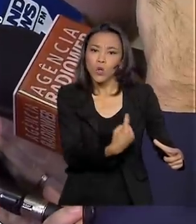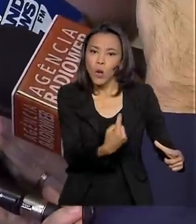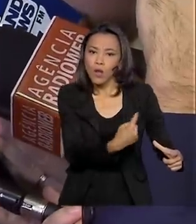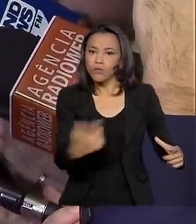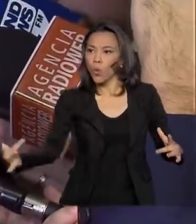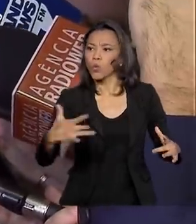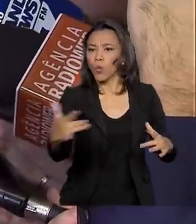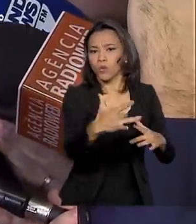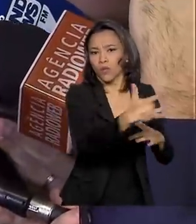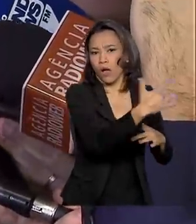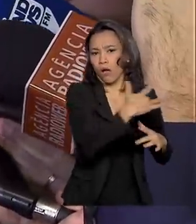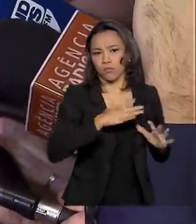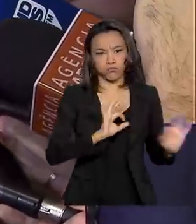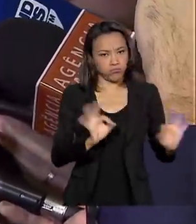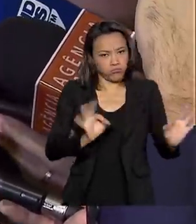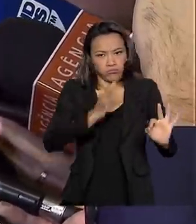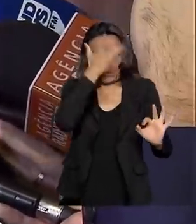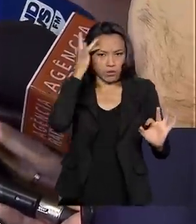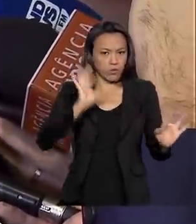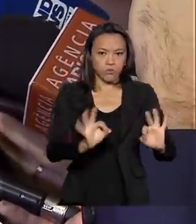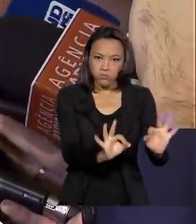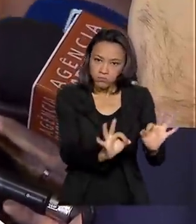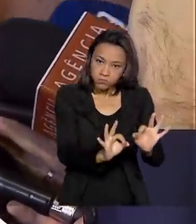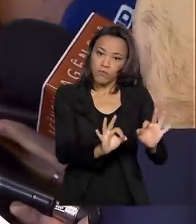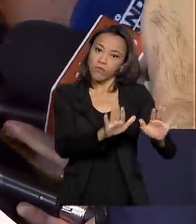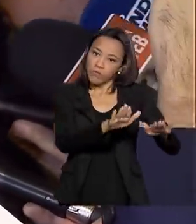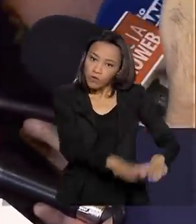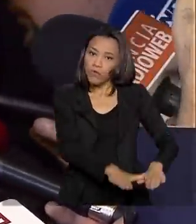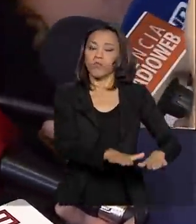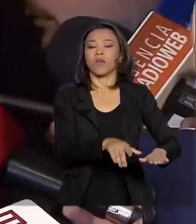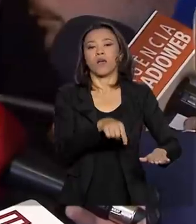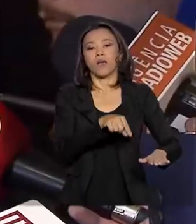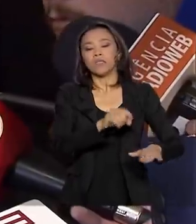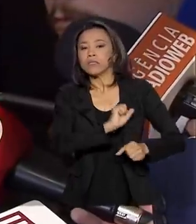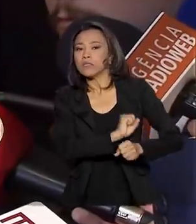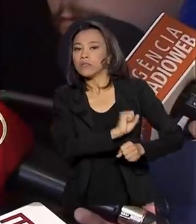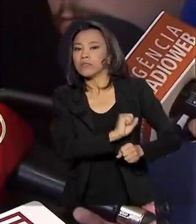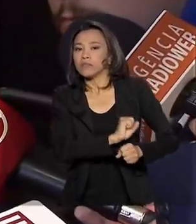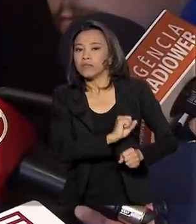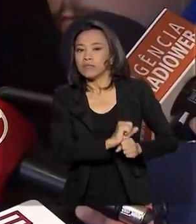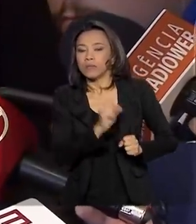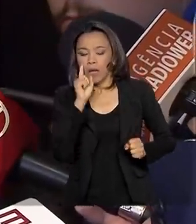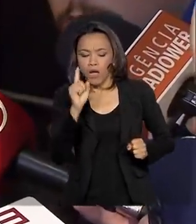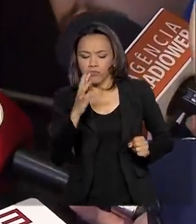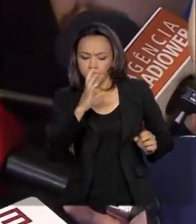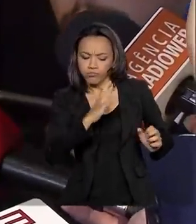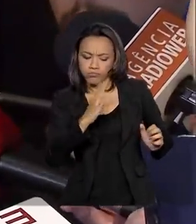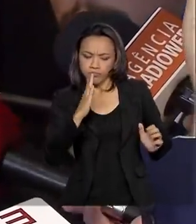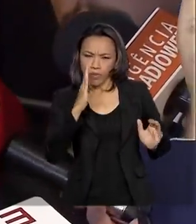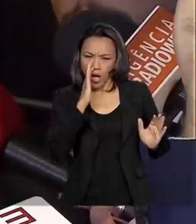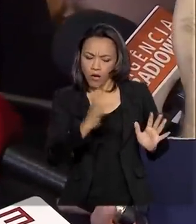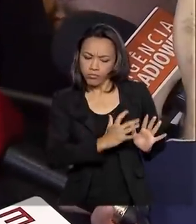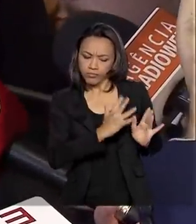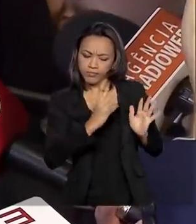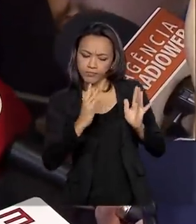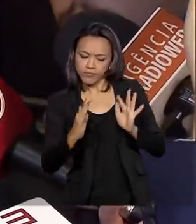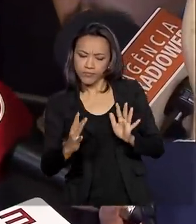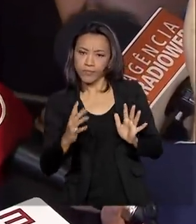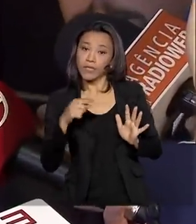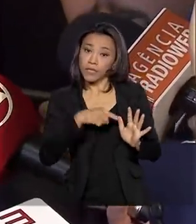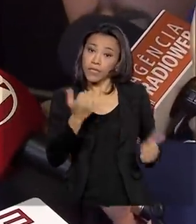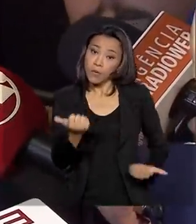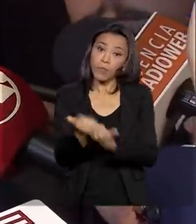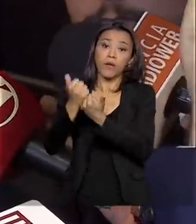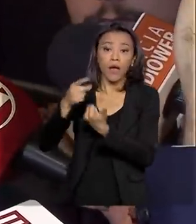bastante claro. Nós precisamos dar a salvaguarda, o apoio e a solidariedade aos nossos irmãos e